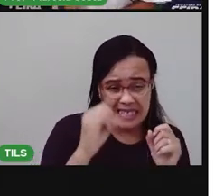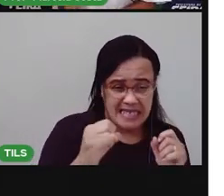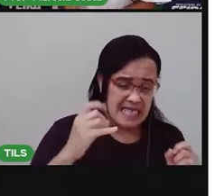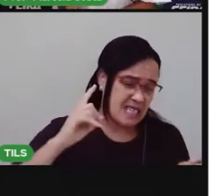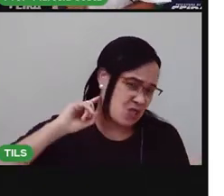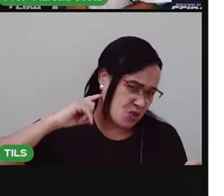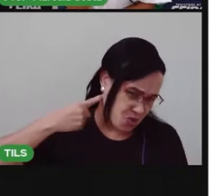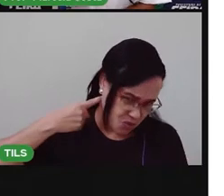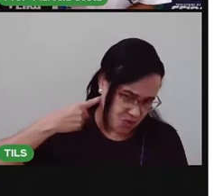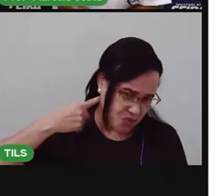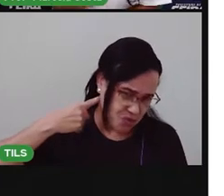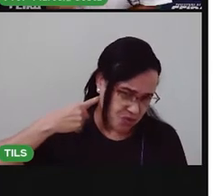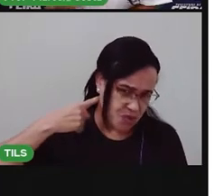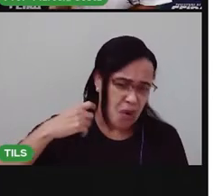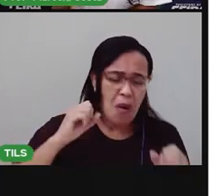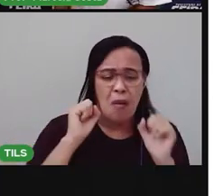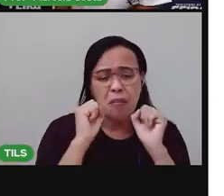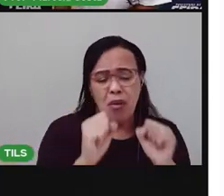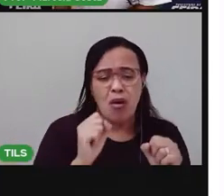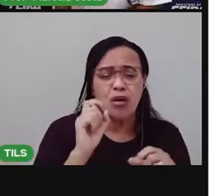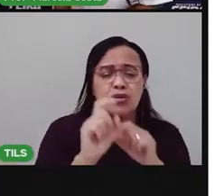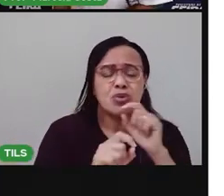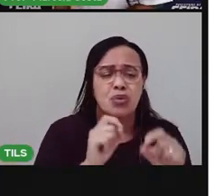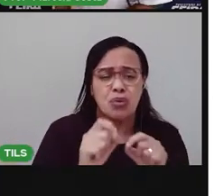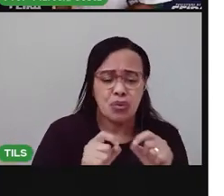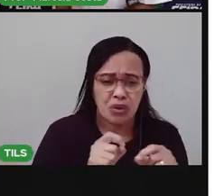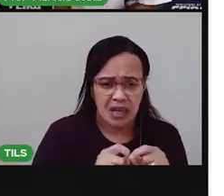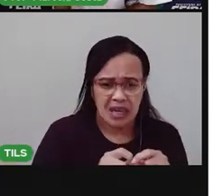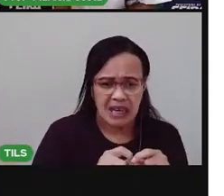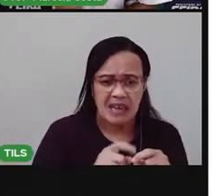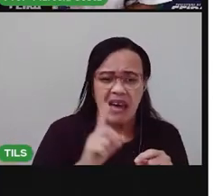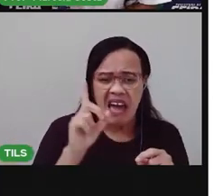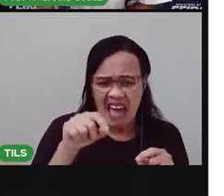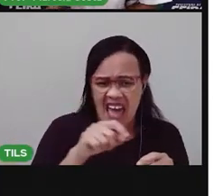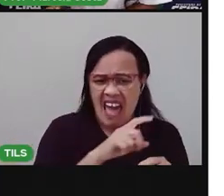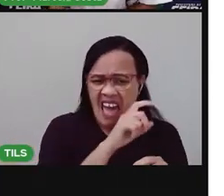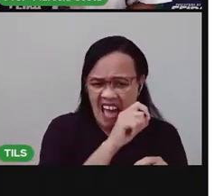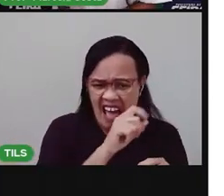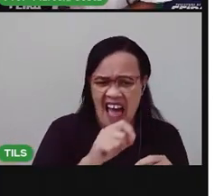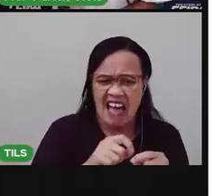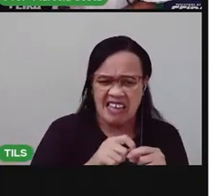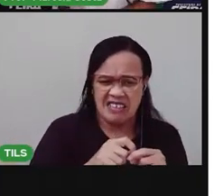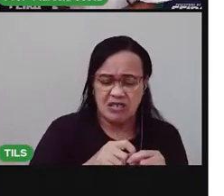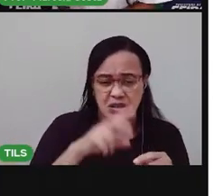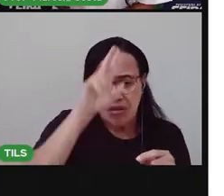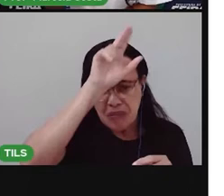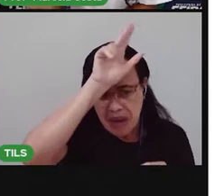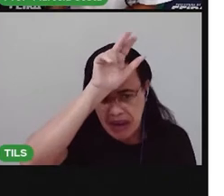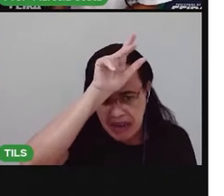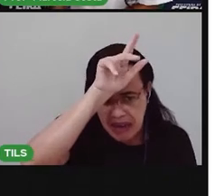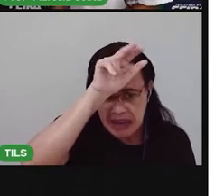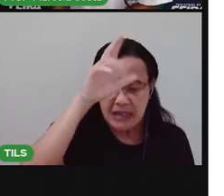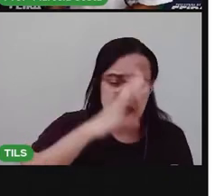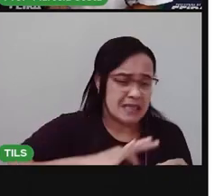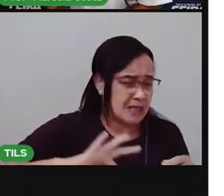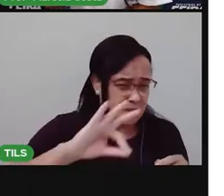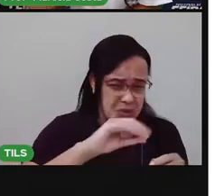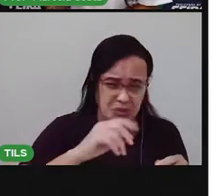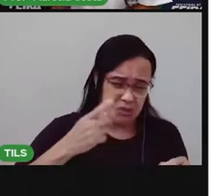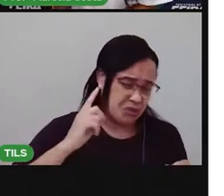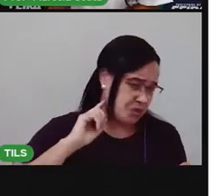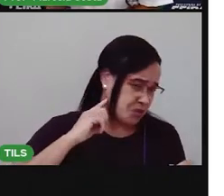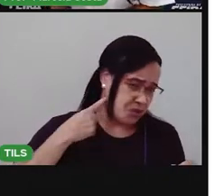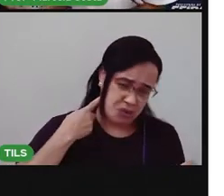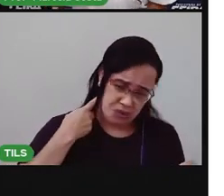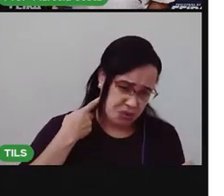até escorpiões e e aí esses animais nesses